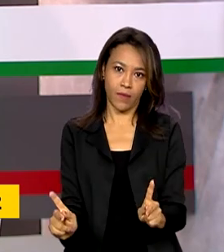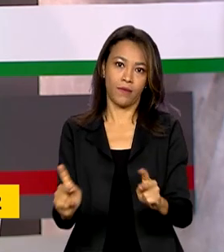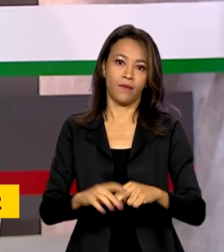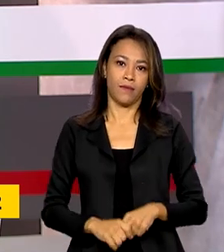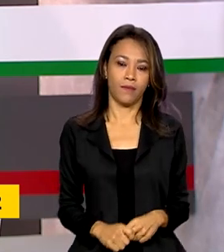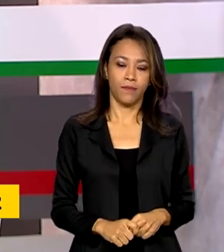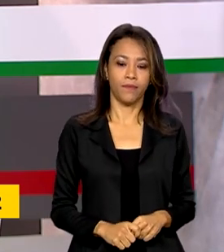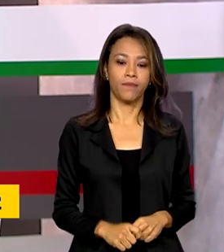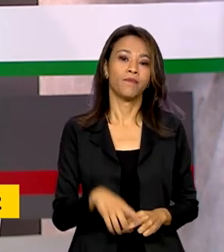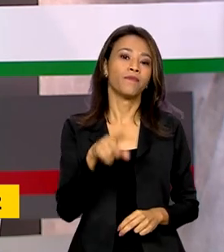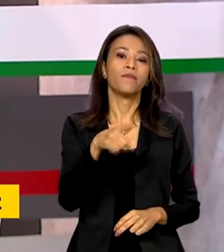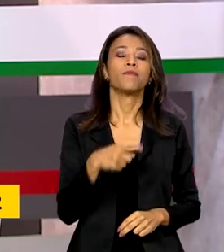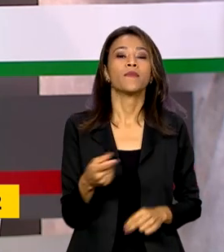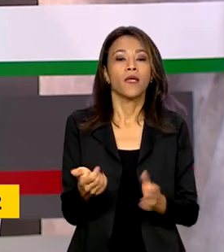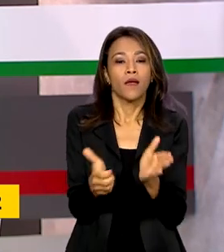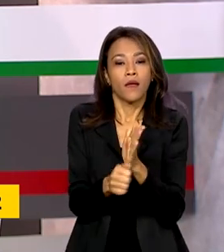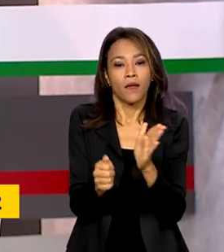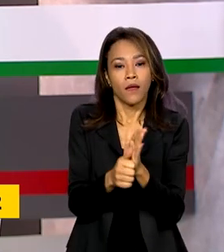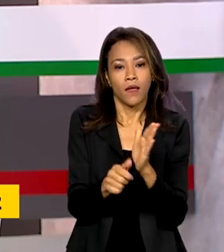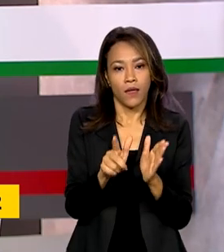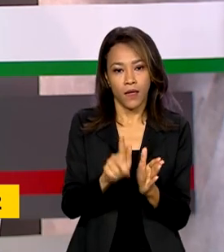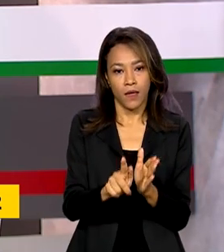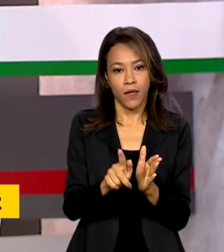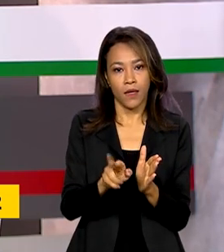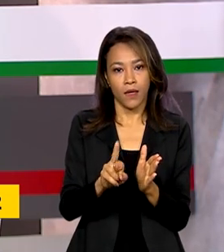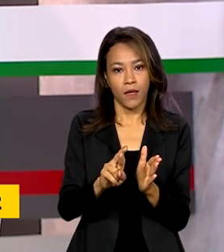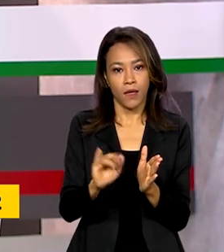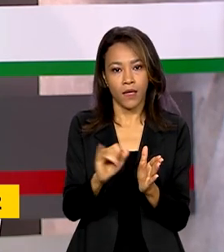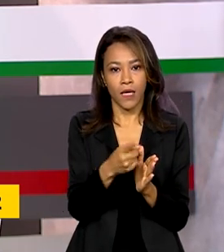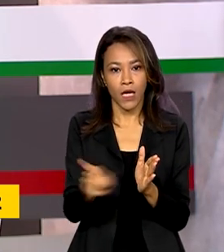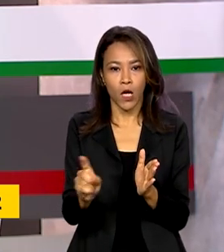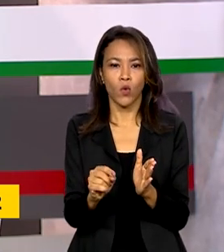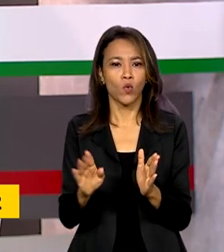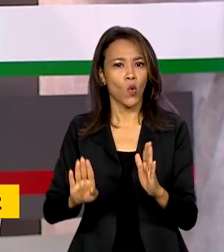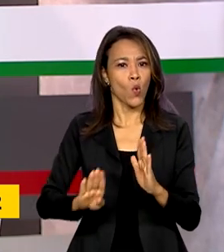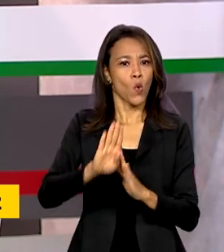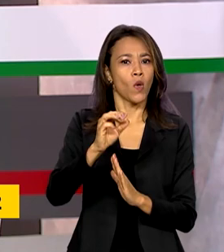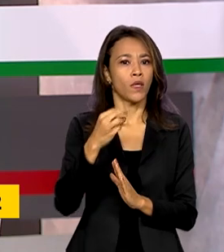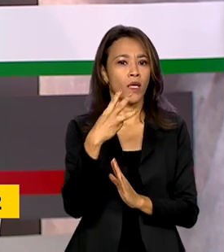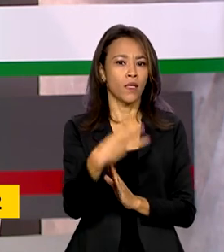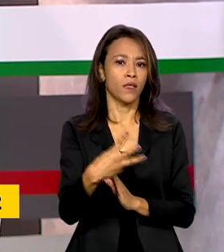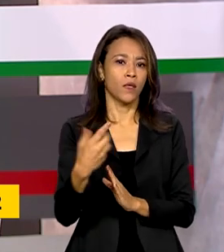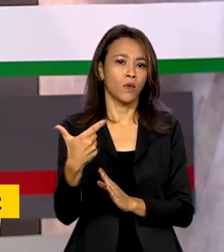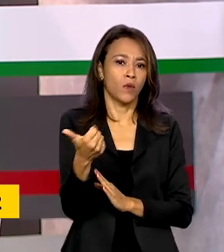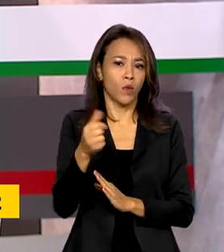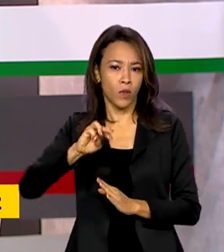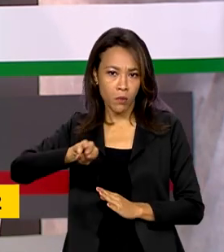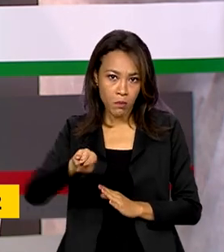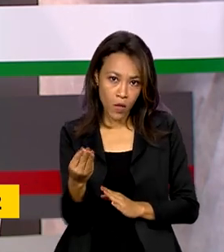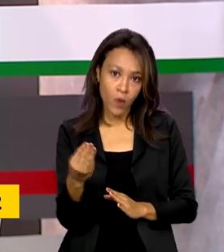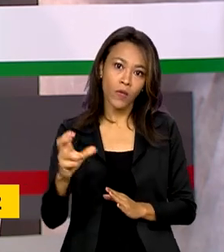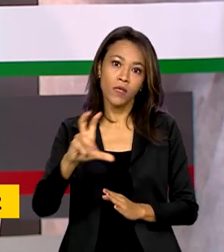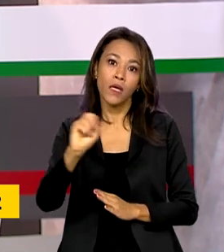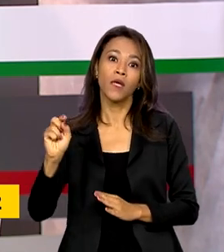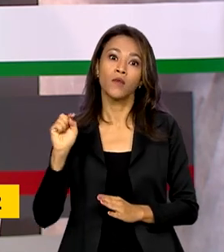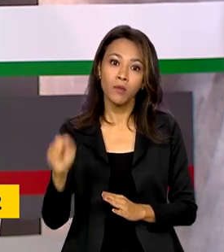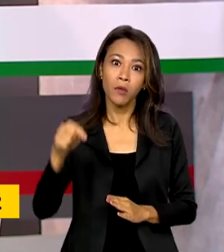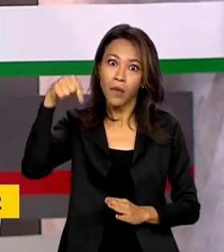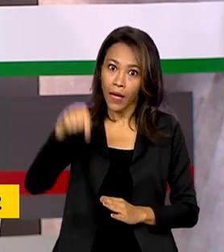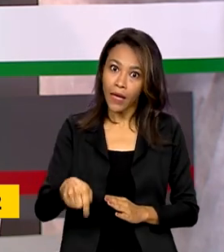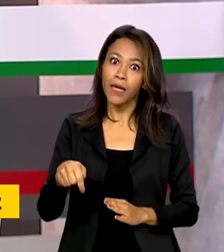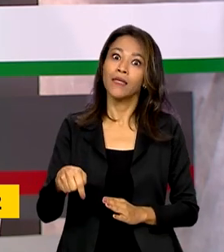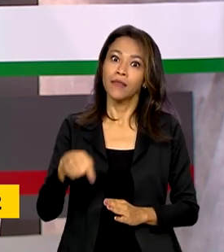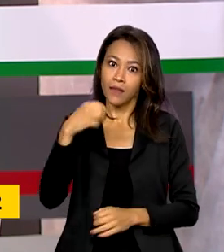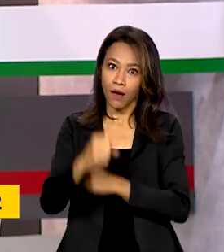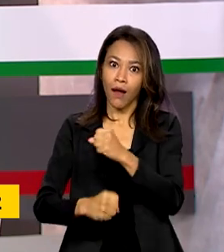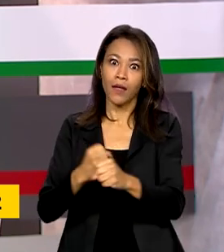A safra de grãos no país deve atingir 312 milhões e meio de toneladas esse ano. É o que prevê a